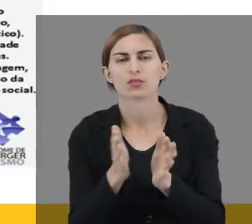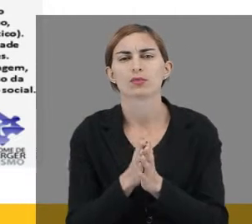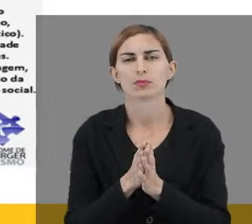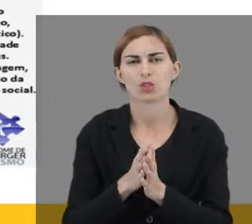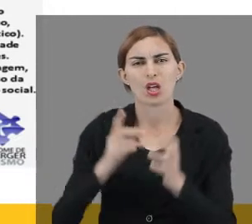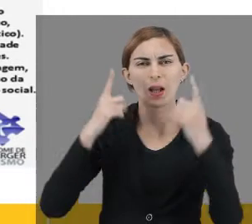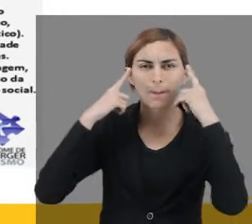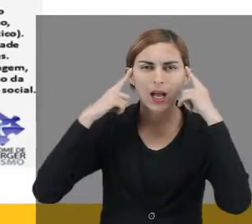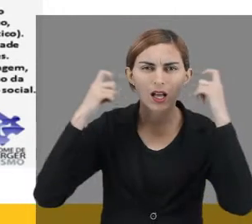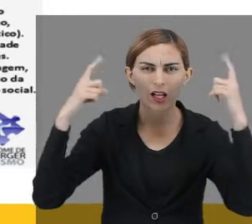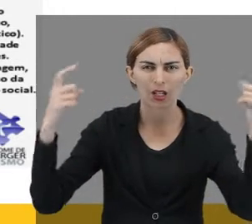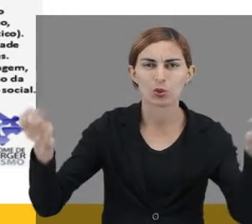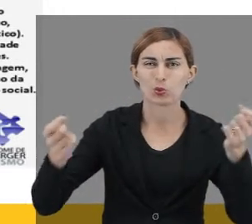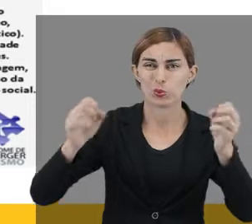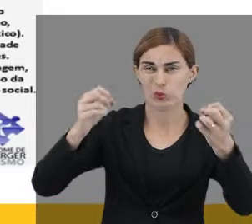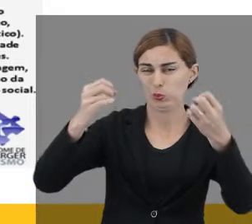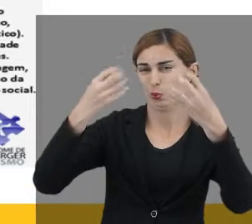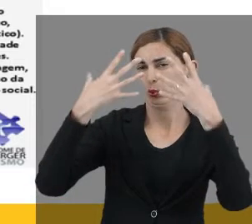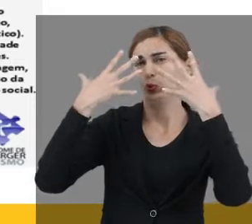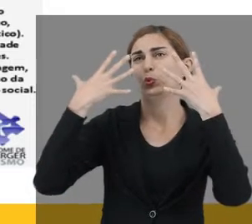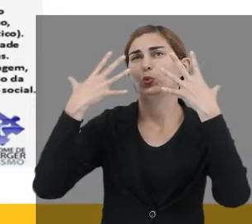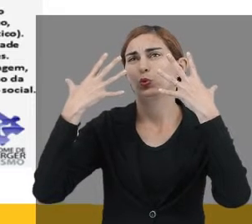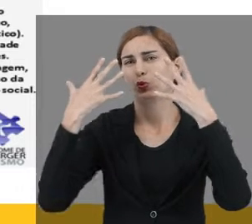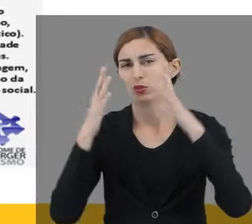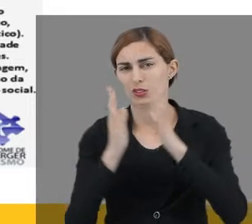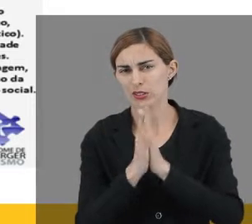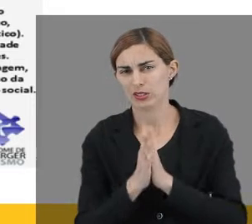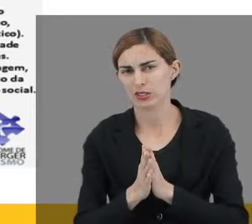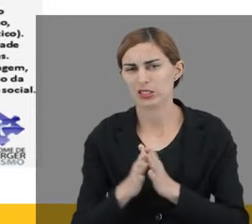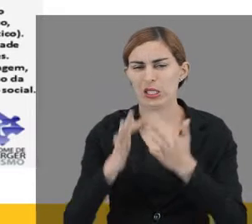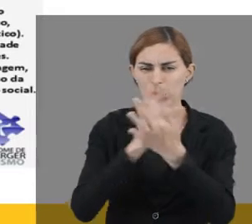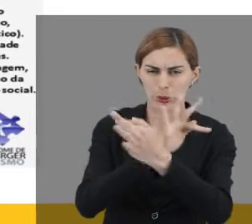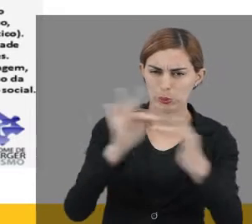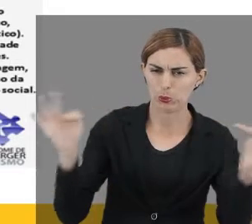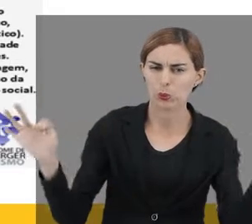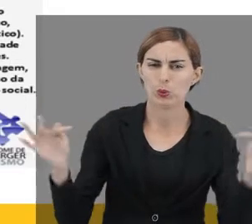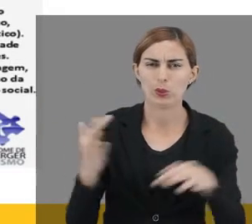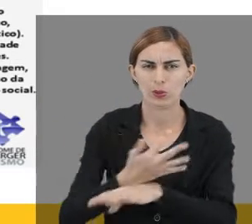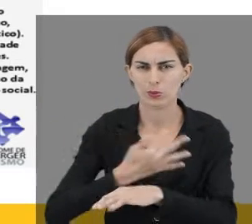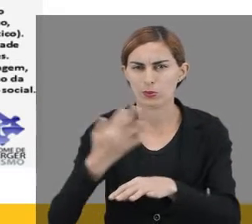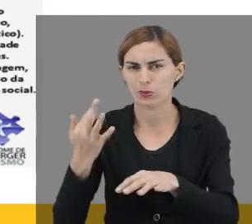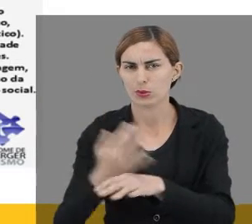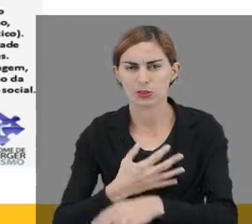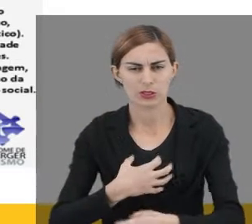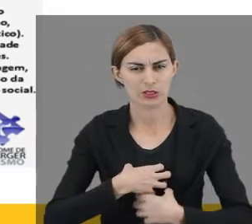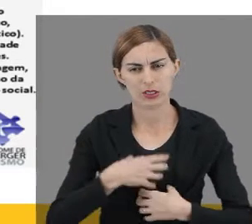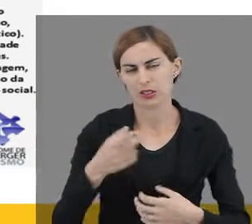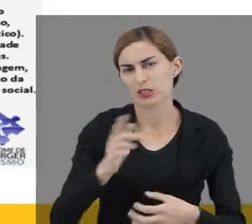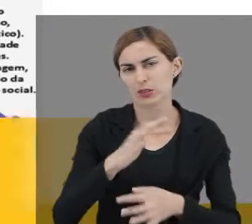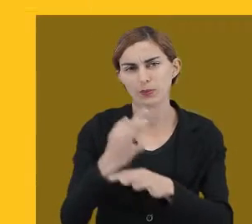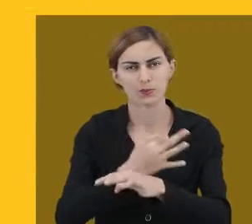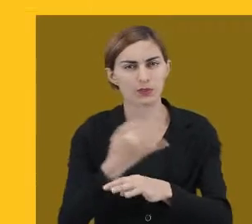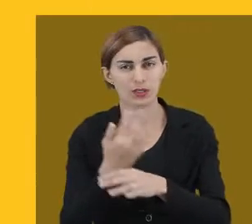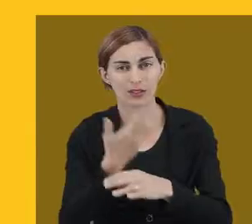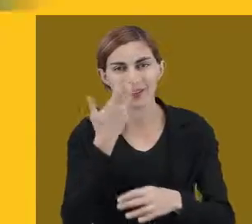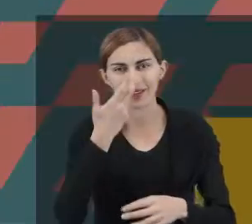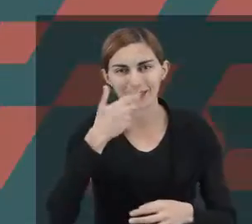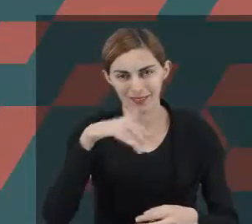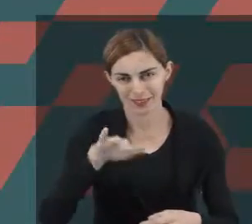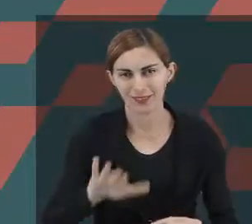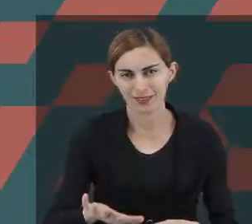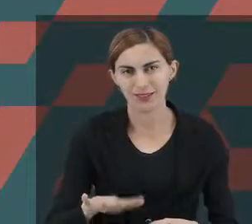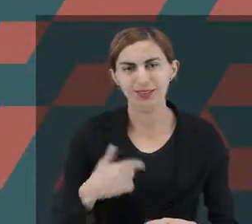sensíveis ao som alto, à iluminação. Elas resistem à dor. Alguns se mutilam. Eu lembro muito de uma